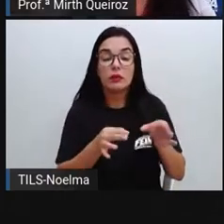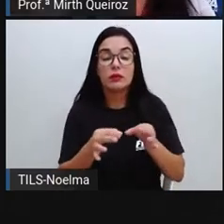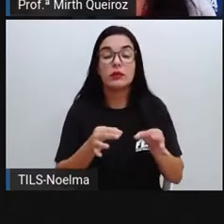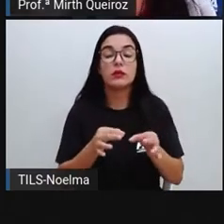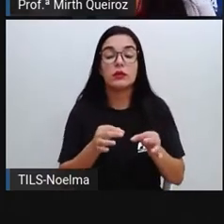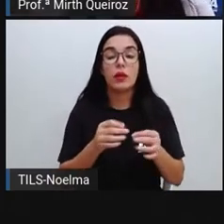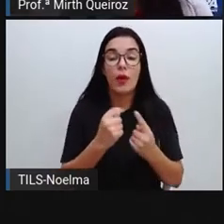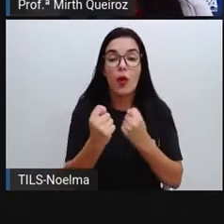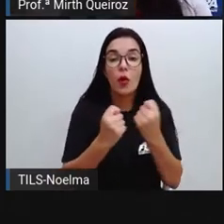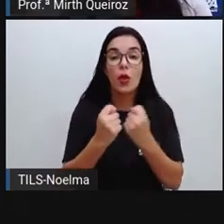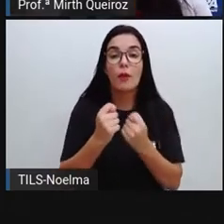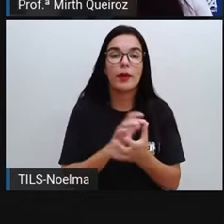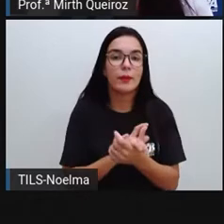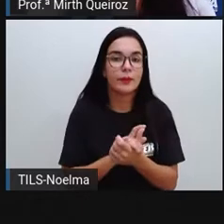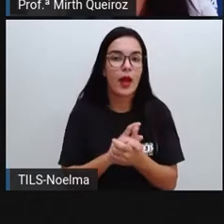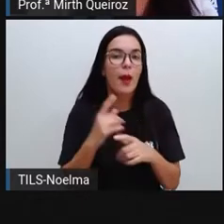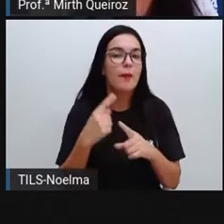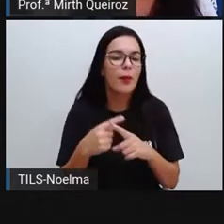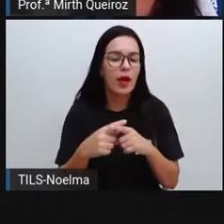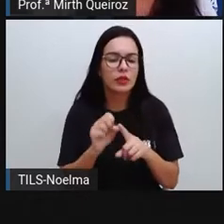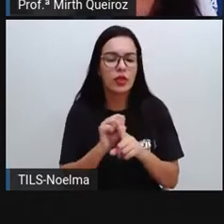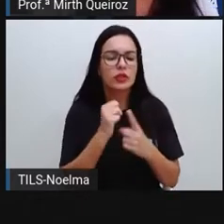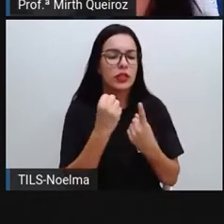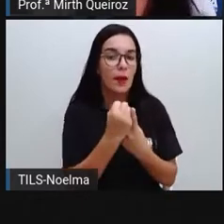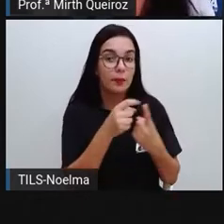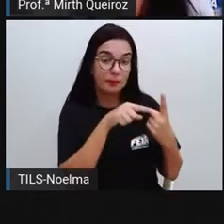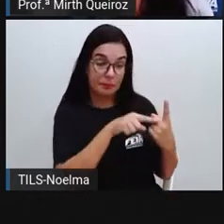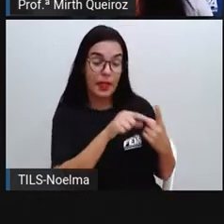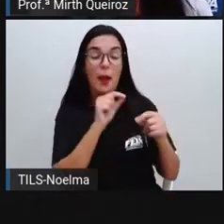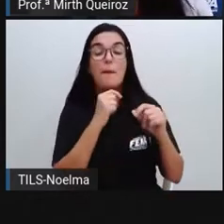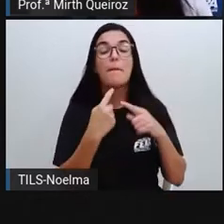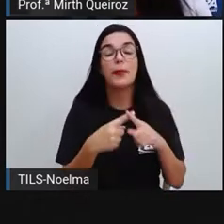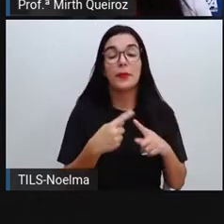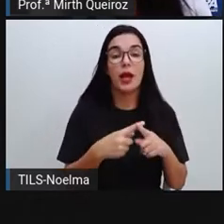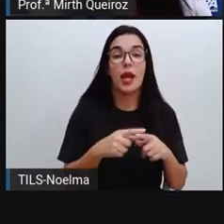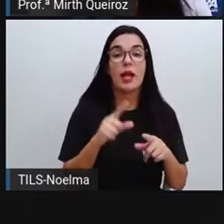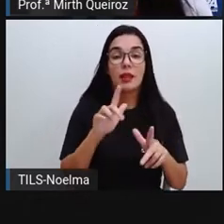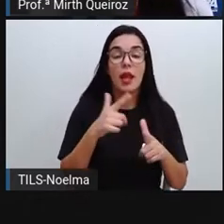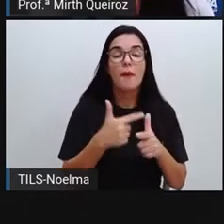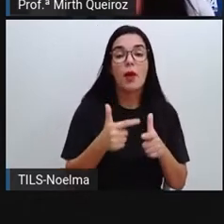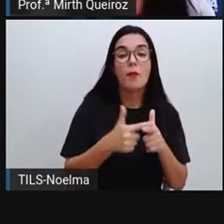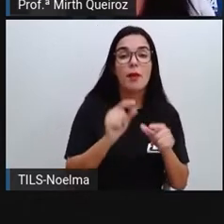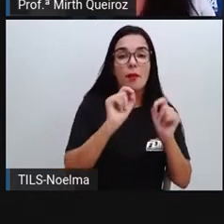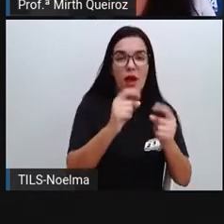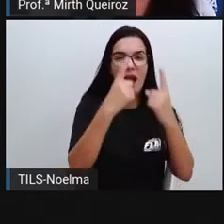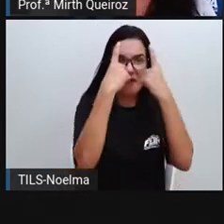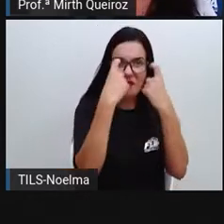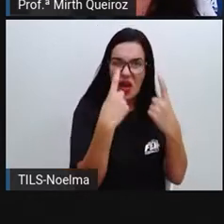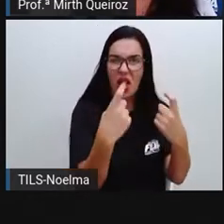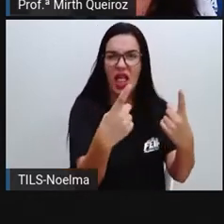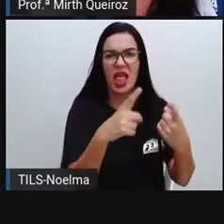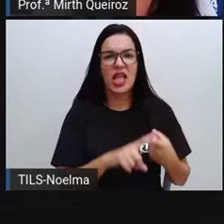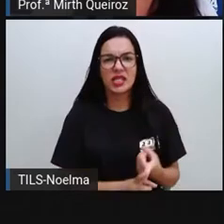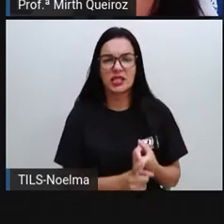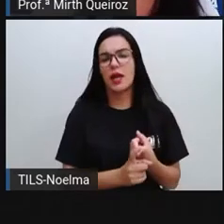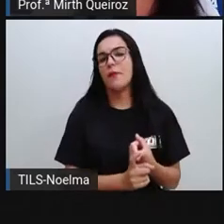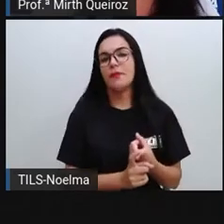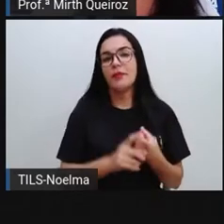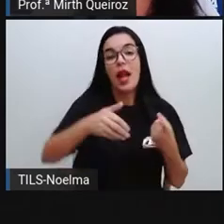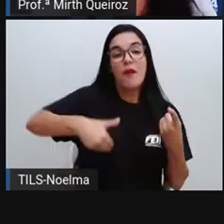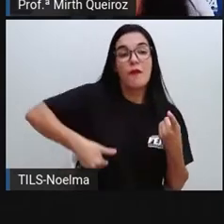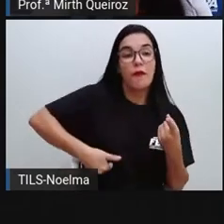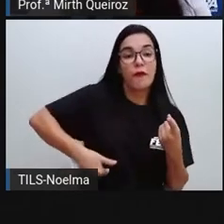violência, o desemprego, a fome, são problemas de ordem social. E nós também temos os problemas de